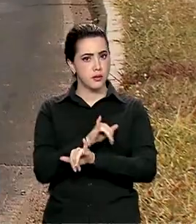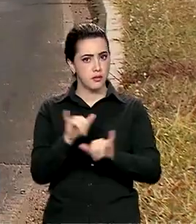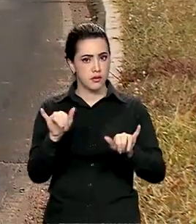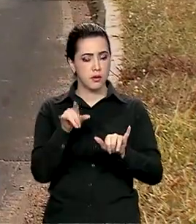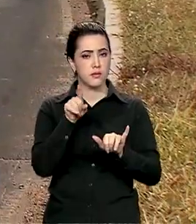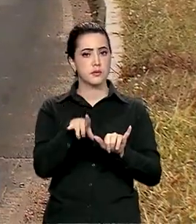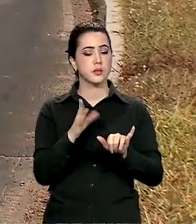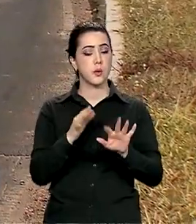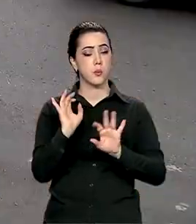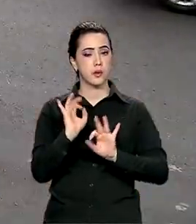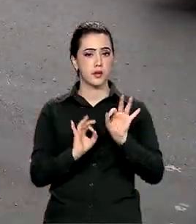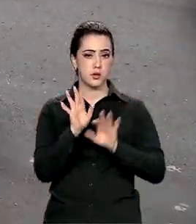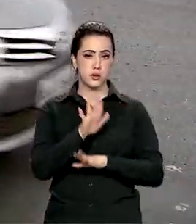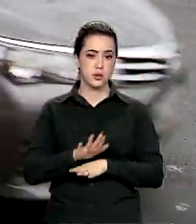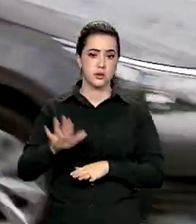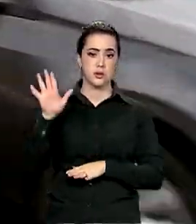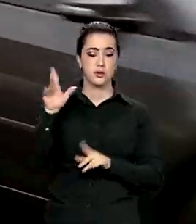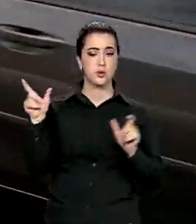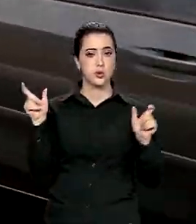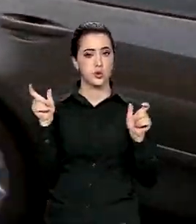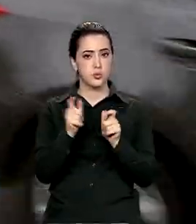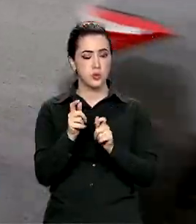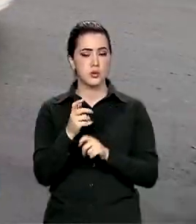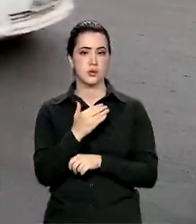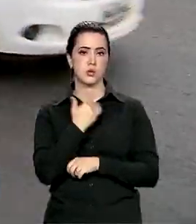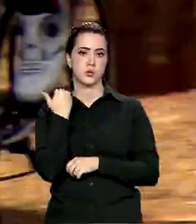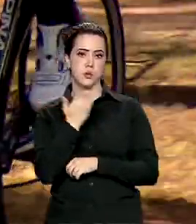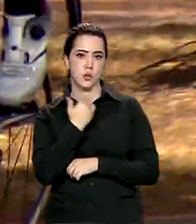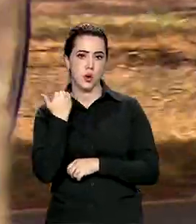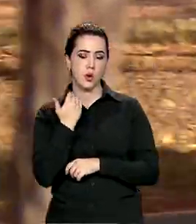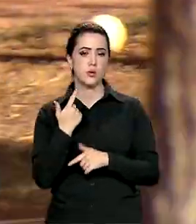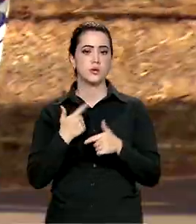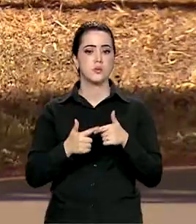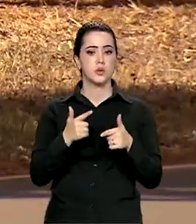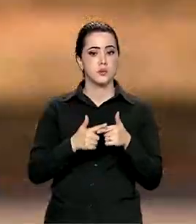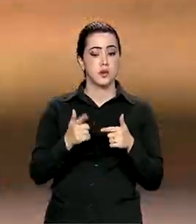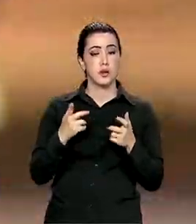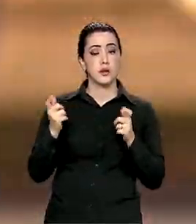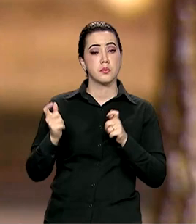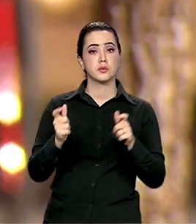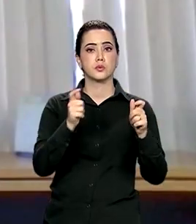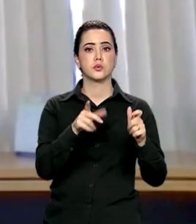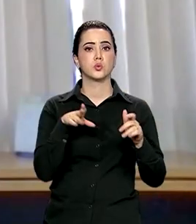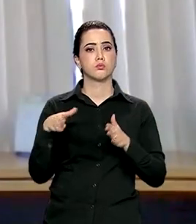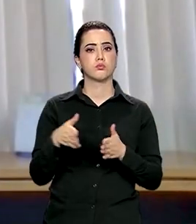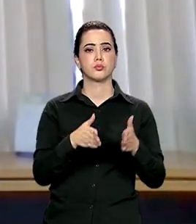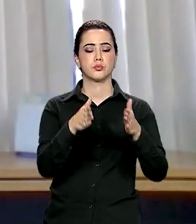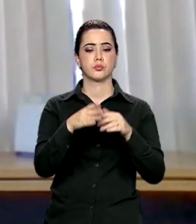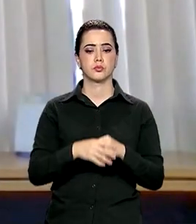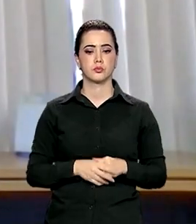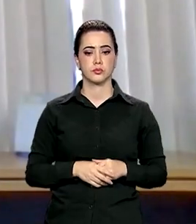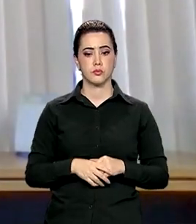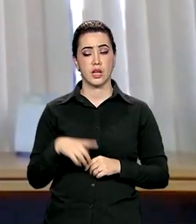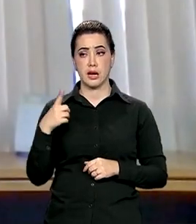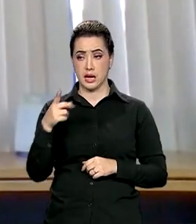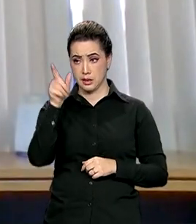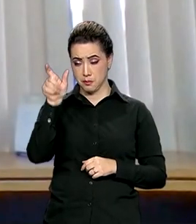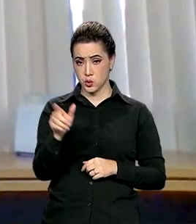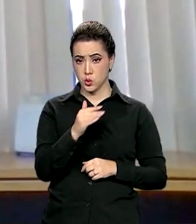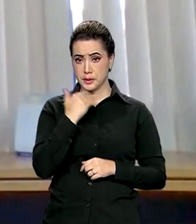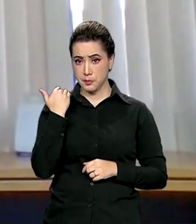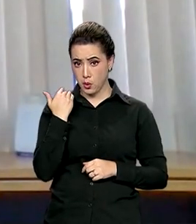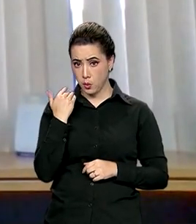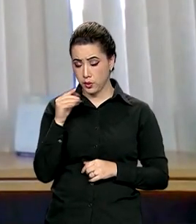o Plano Nacional de Redução de Mortes e Lesões nas Vias Públicas. Cada morte que acontece no trânsito